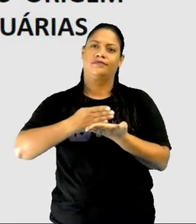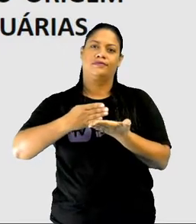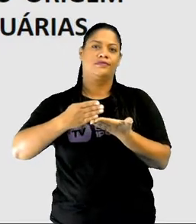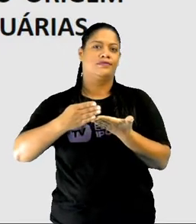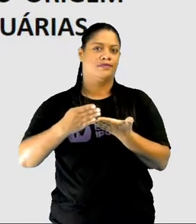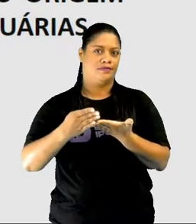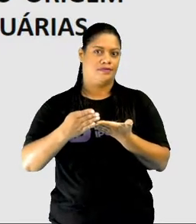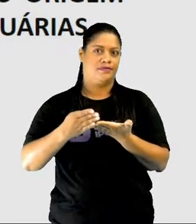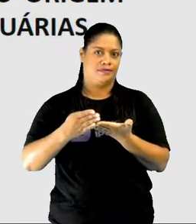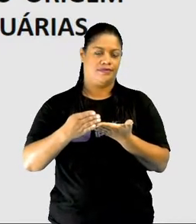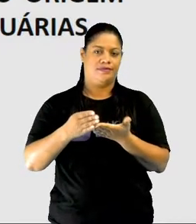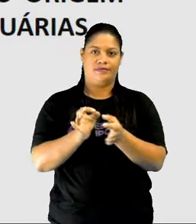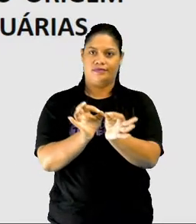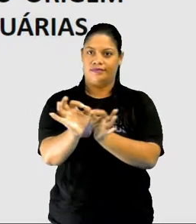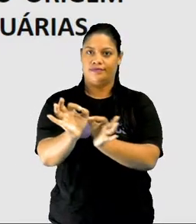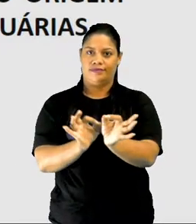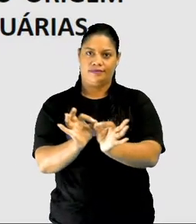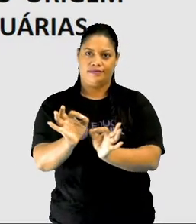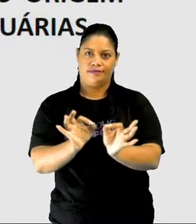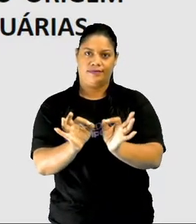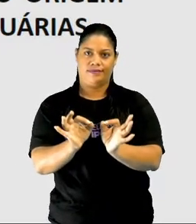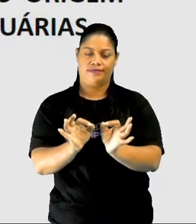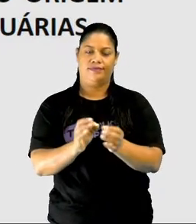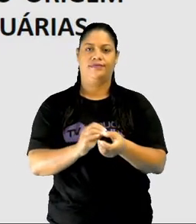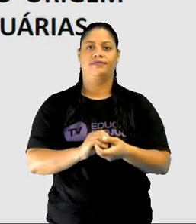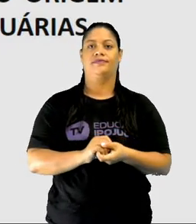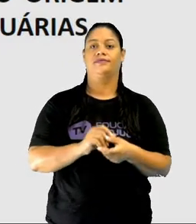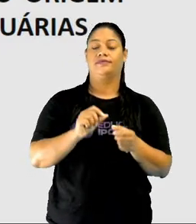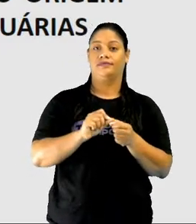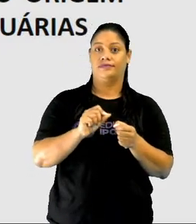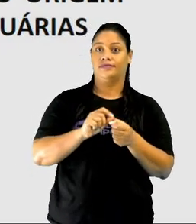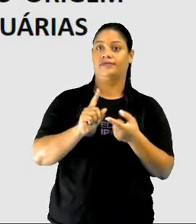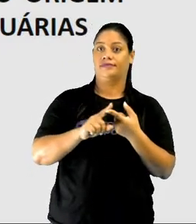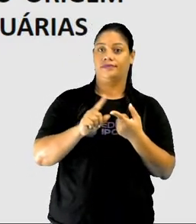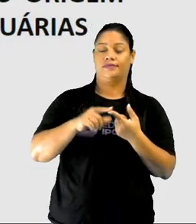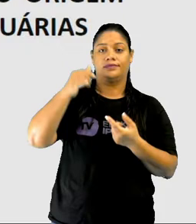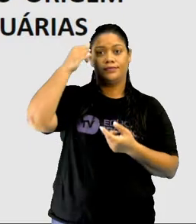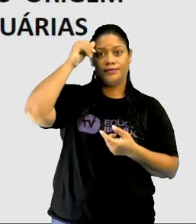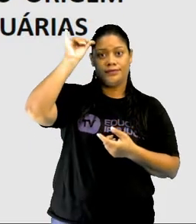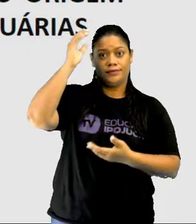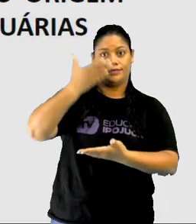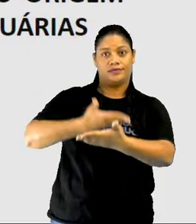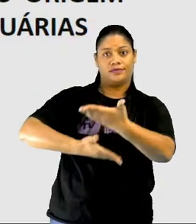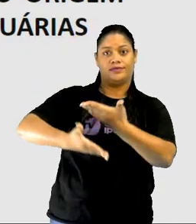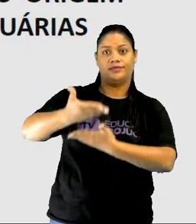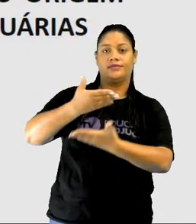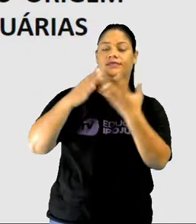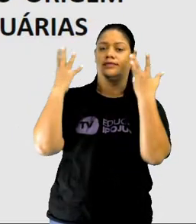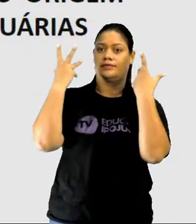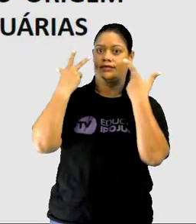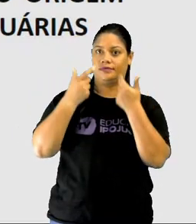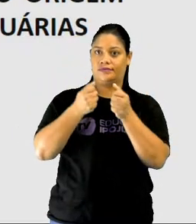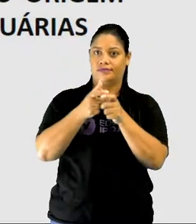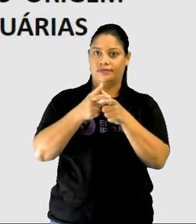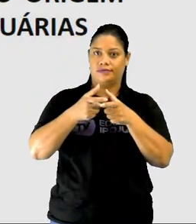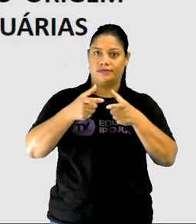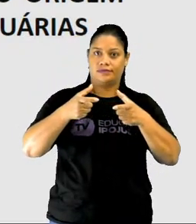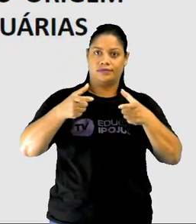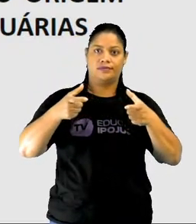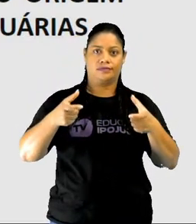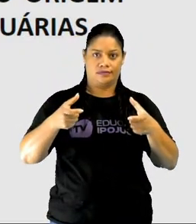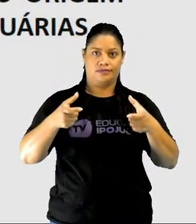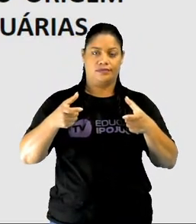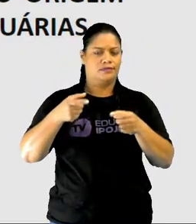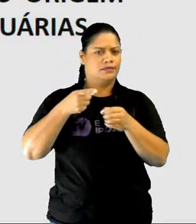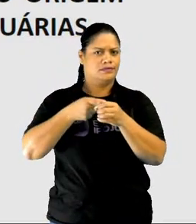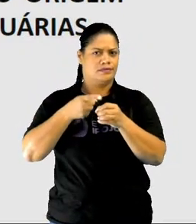da sua formação. A criação de gado veio com a expansão para o interior. A